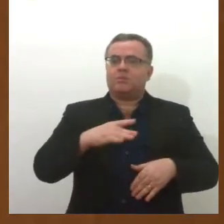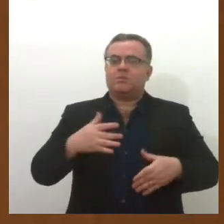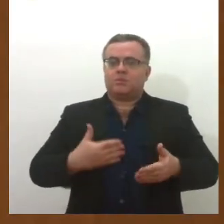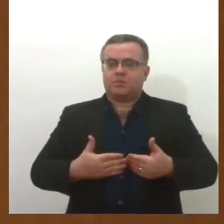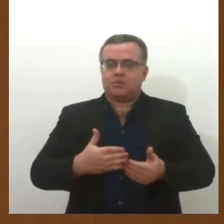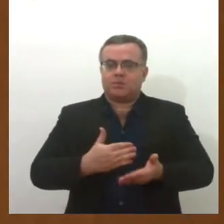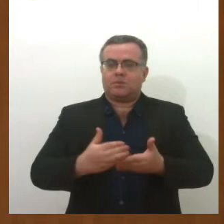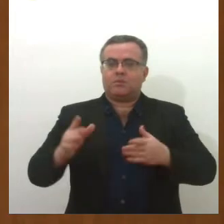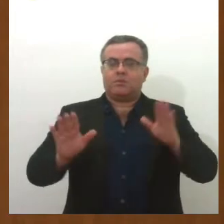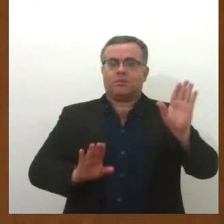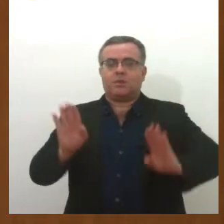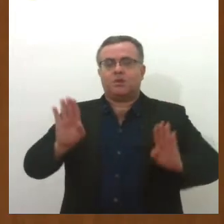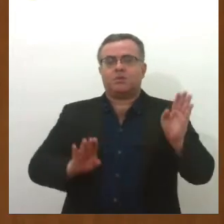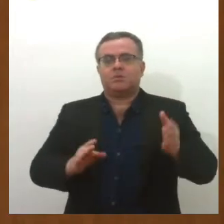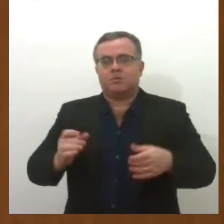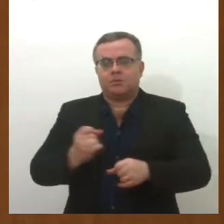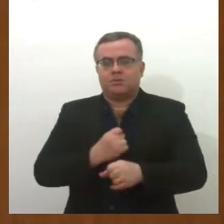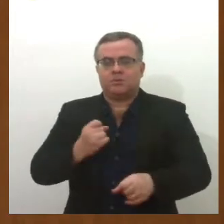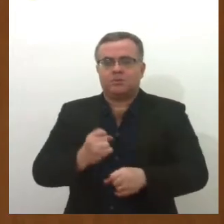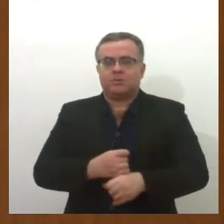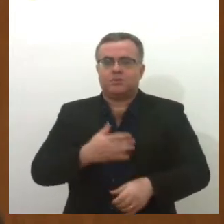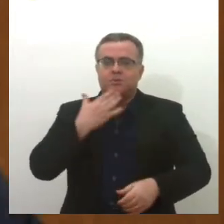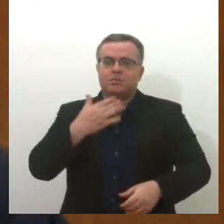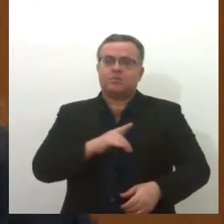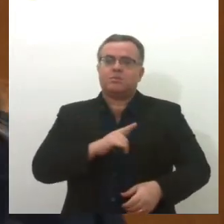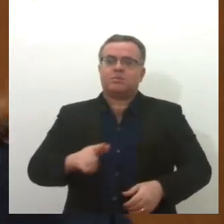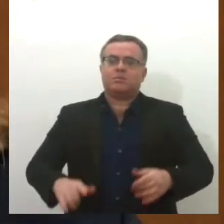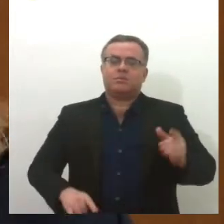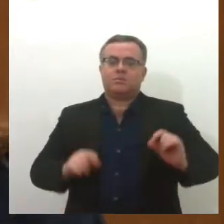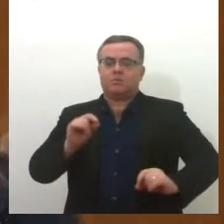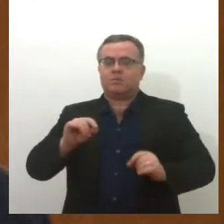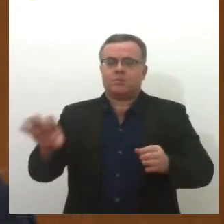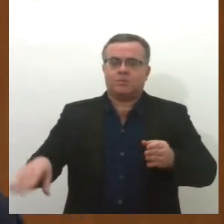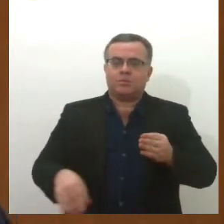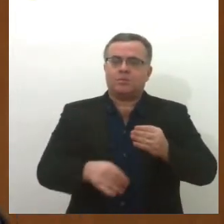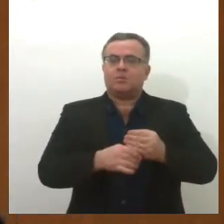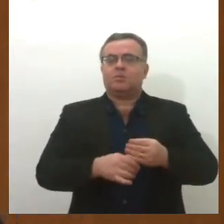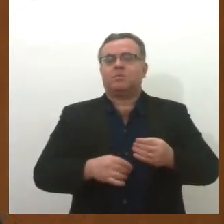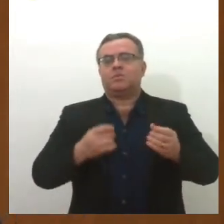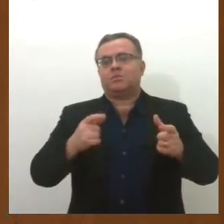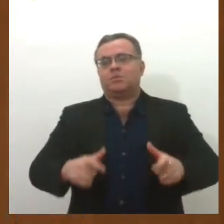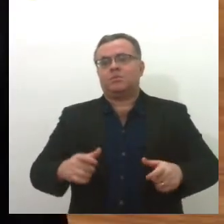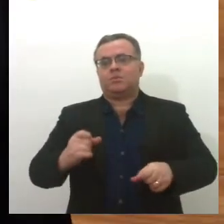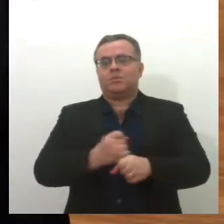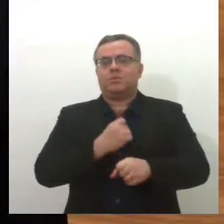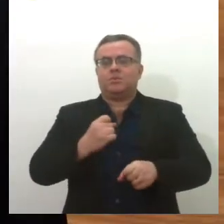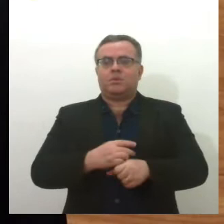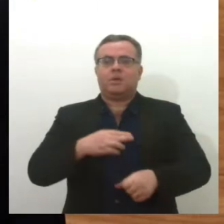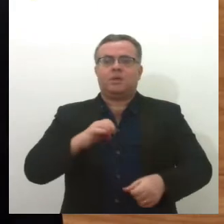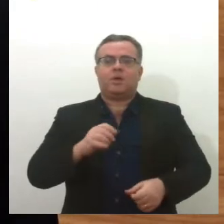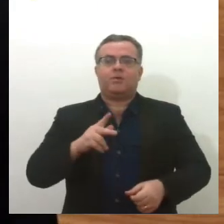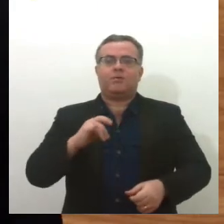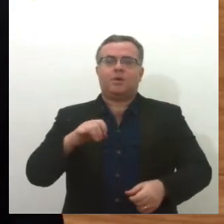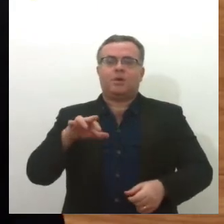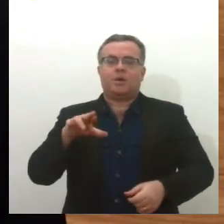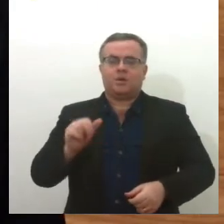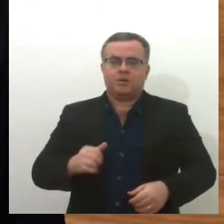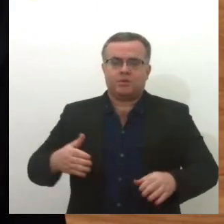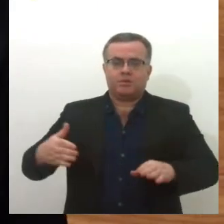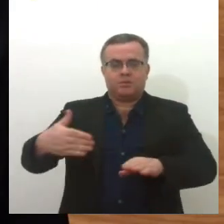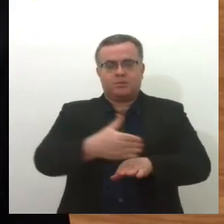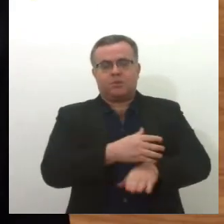licitação. A deputada pediu ao governo que inclua na obra a construção de um anel viário no acesso ao povoado